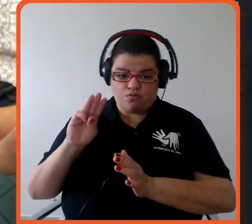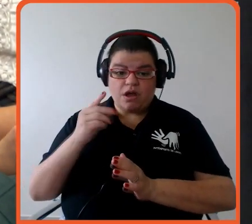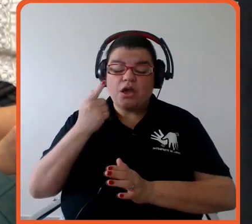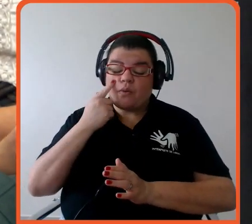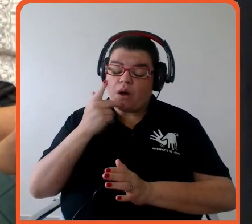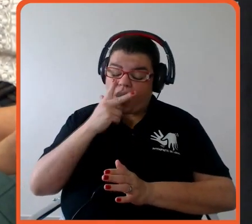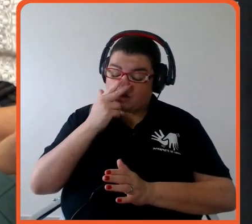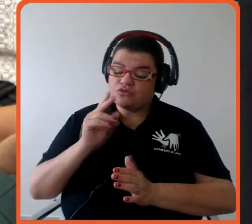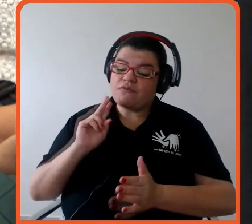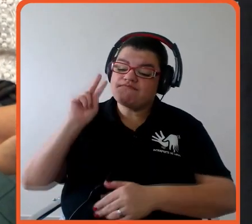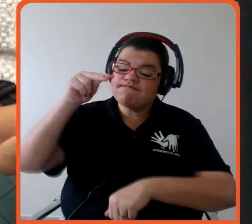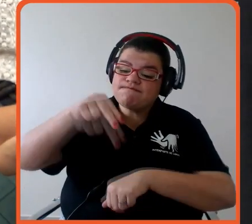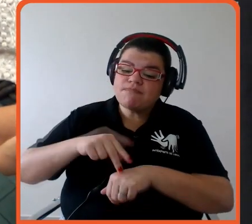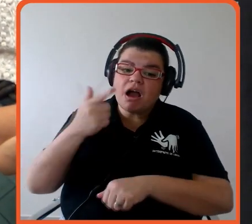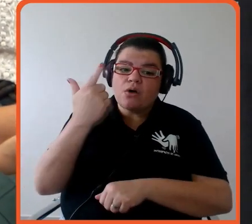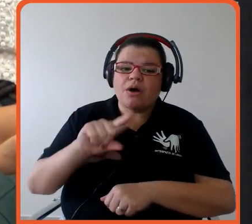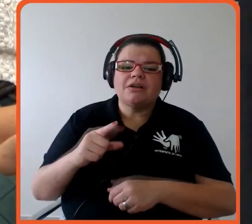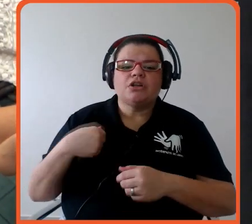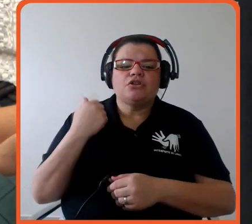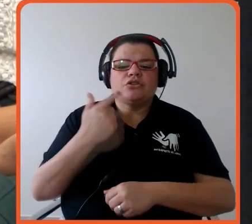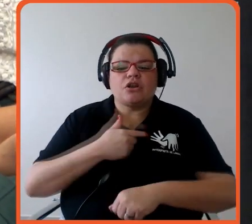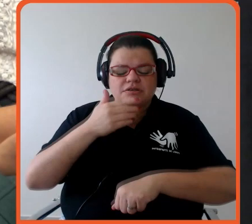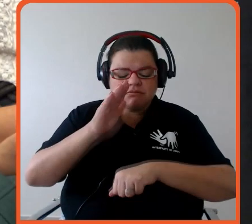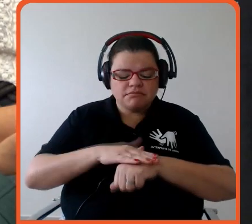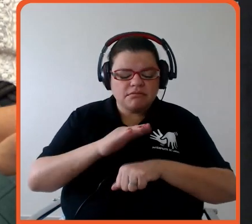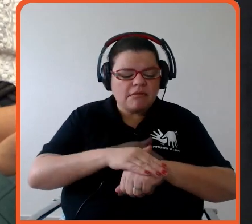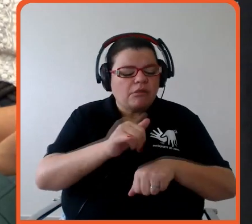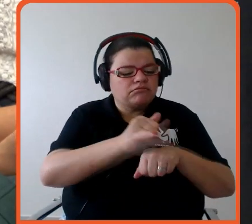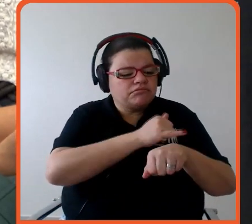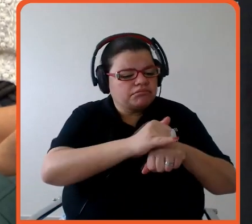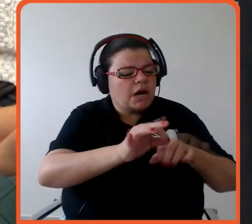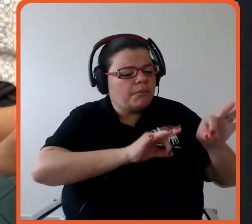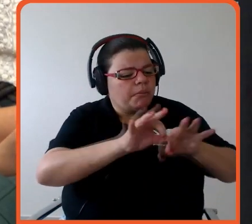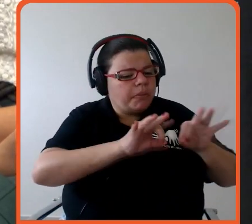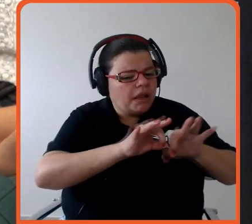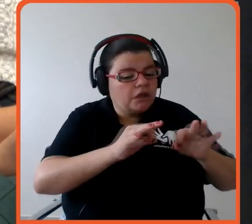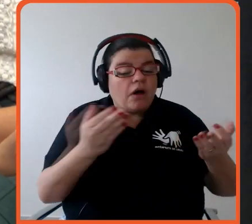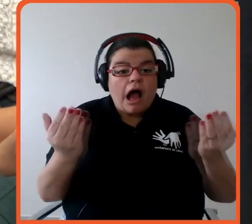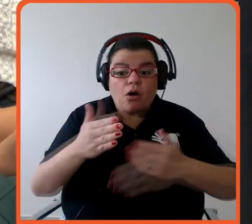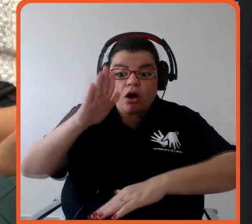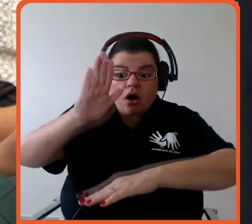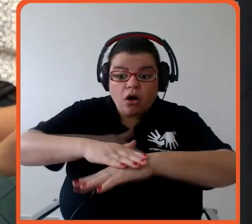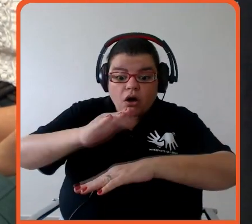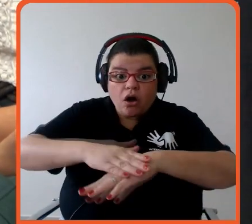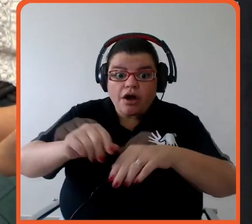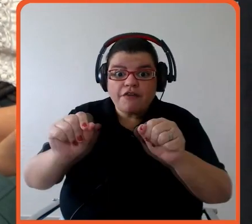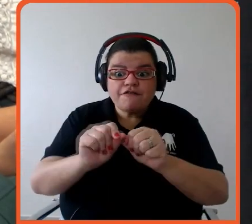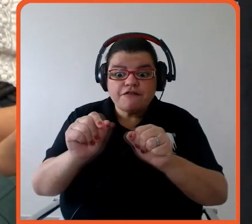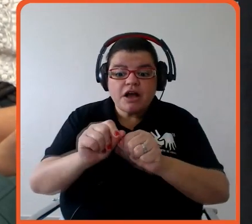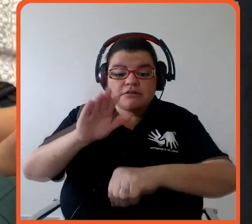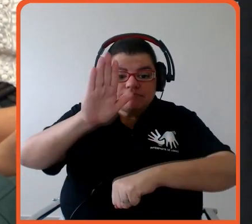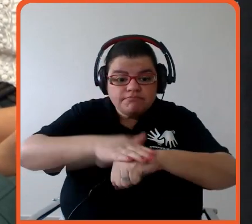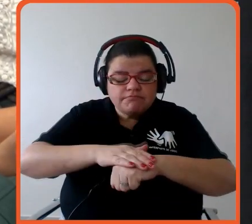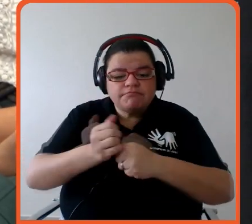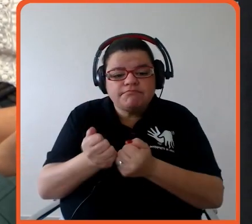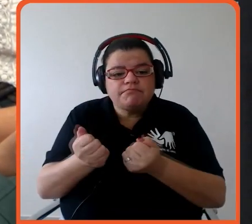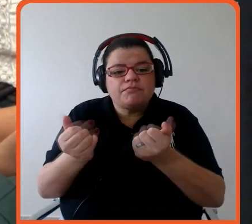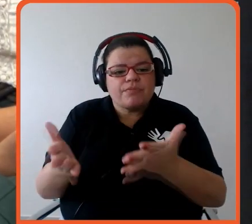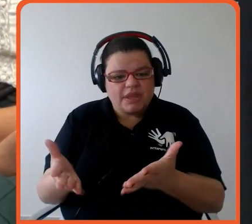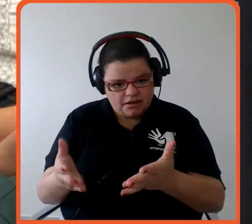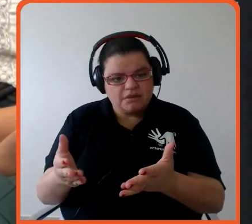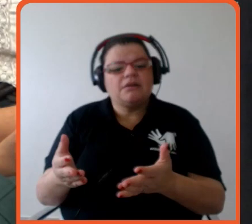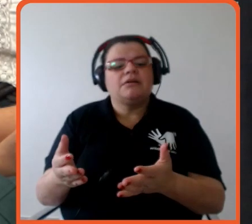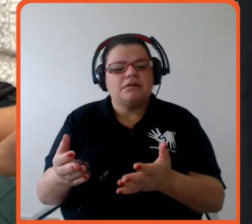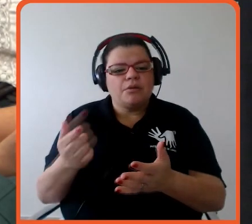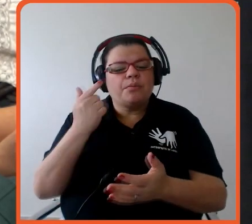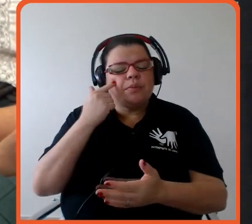fazer é entregar então é a hora da entrega a gente está pensando em agenda 2030 do ADS na década da ação